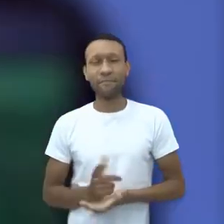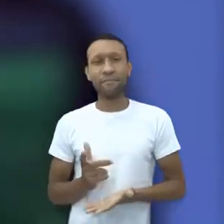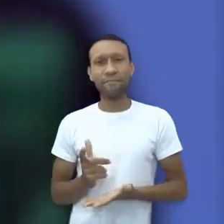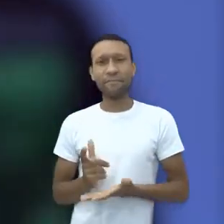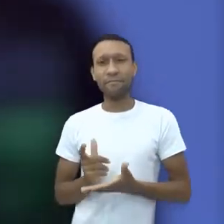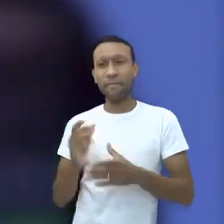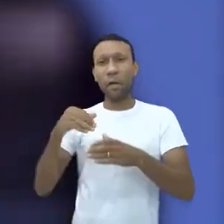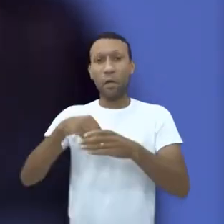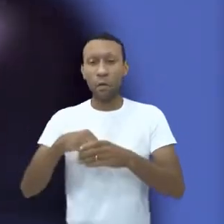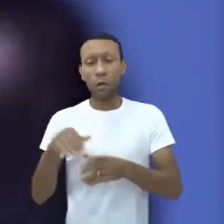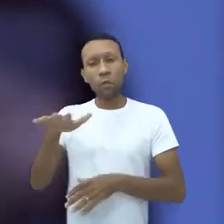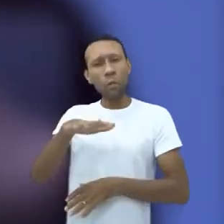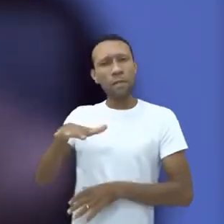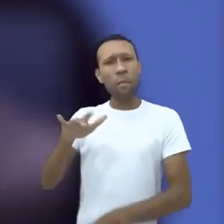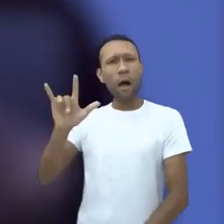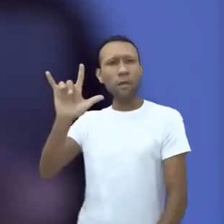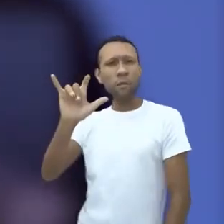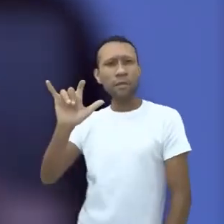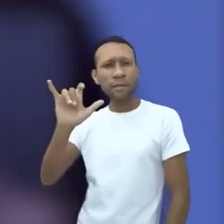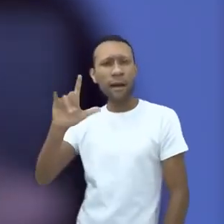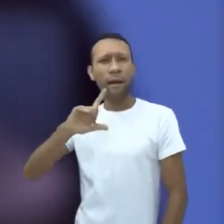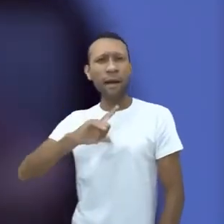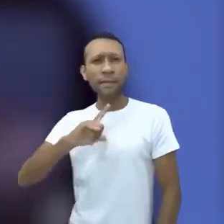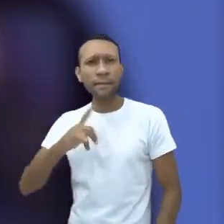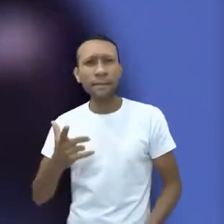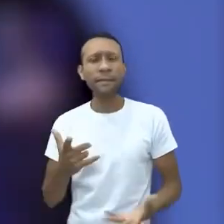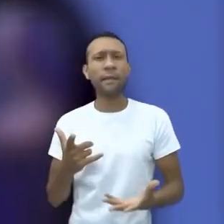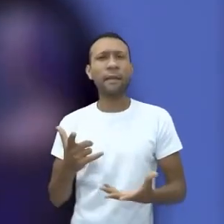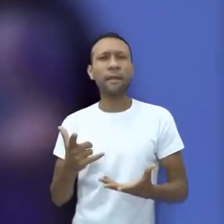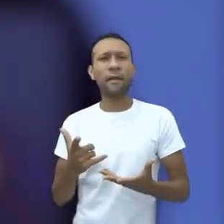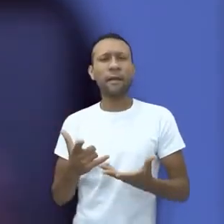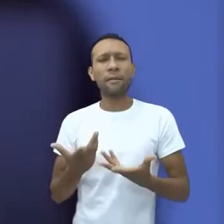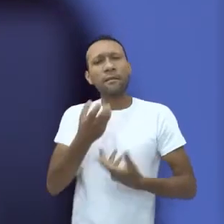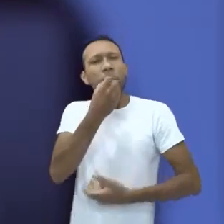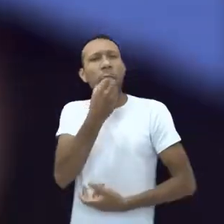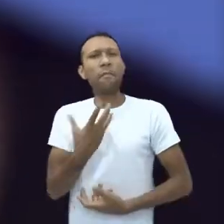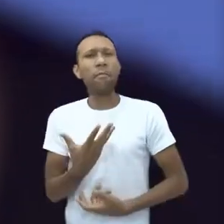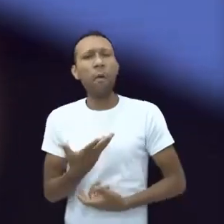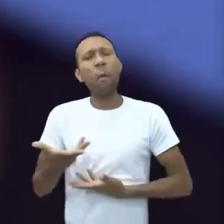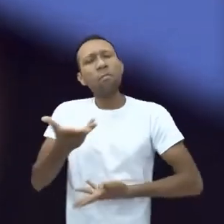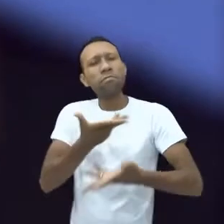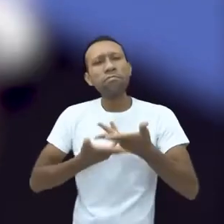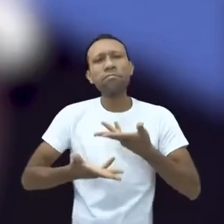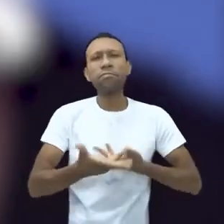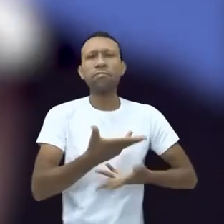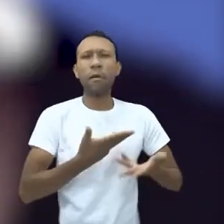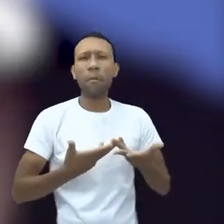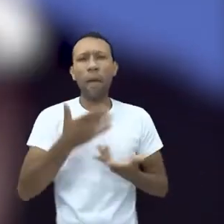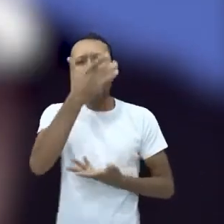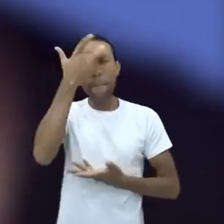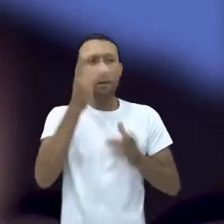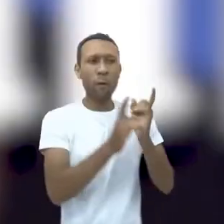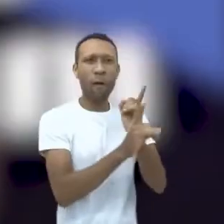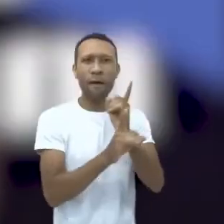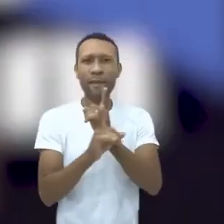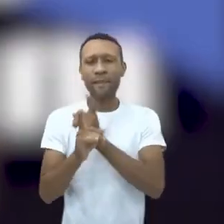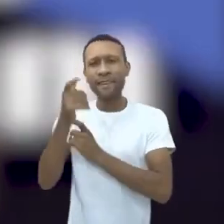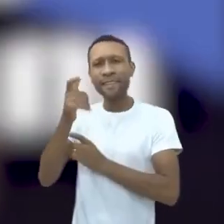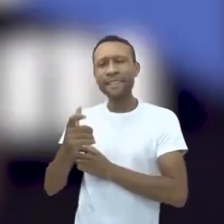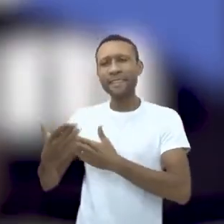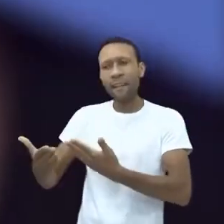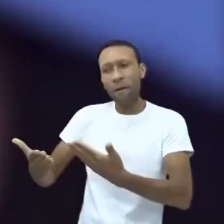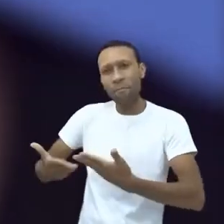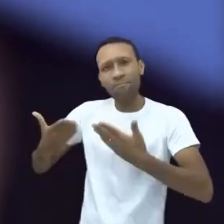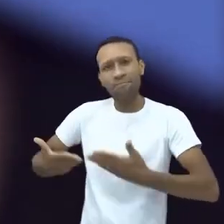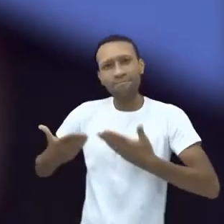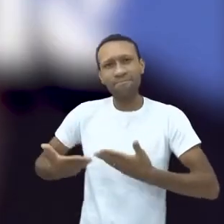Sendo o Instagram um espaço social, a gente tem que tornar ele confortável. É só você seguir as pessoas certas, encontrar as pessoas que te